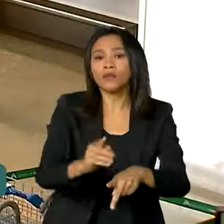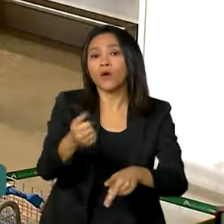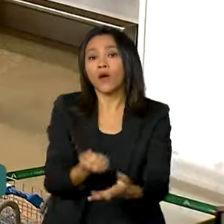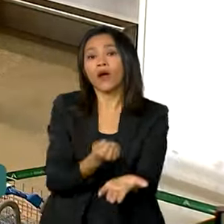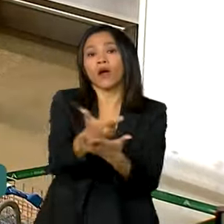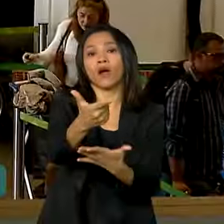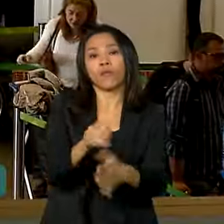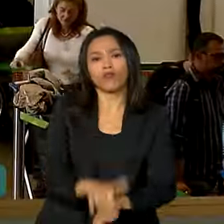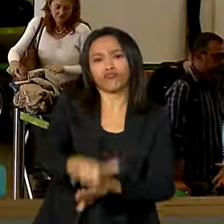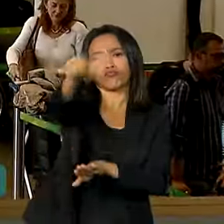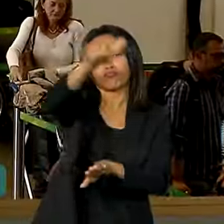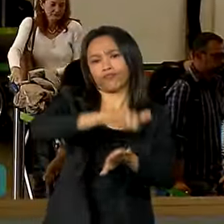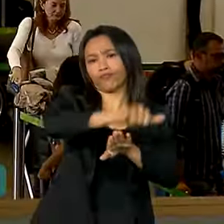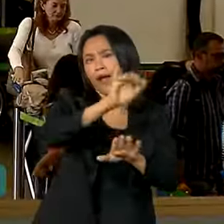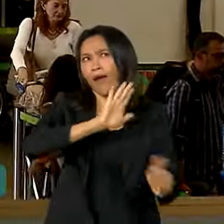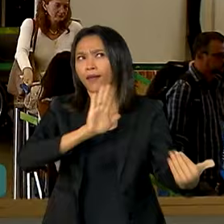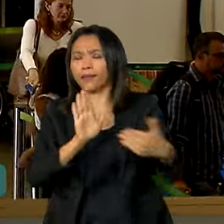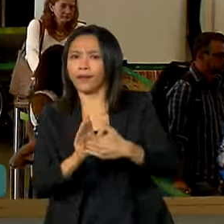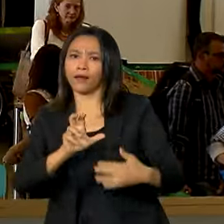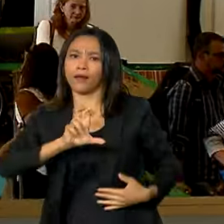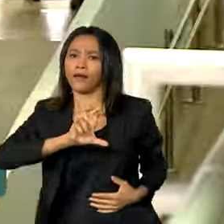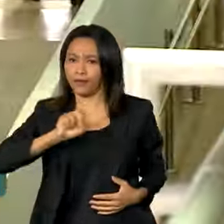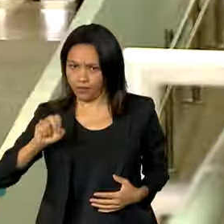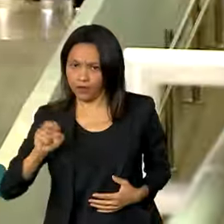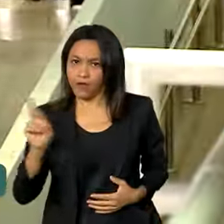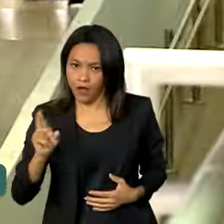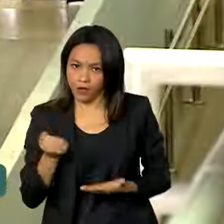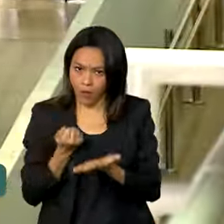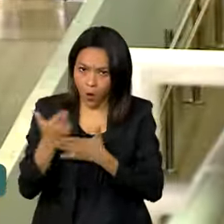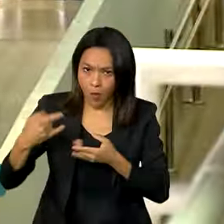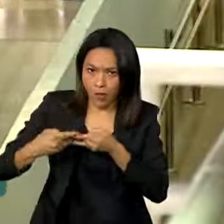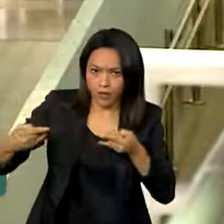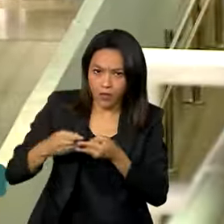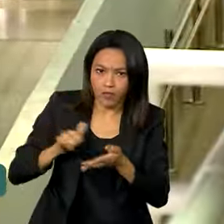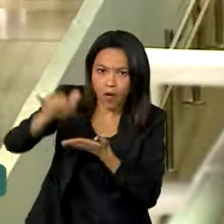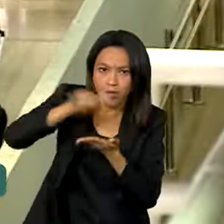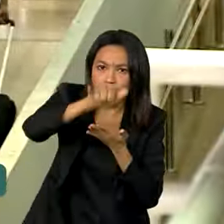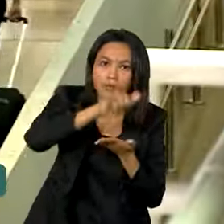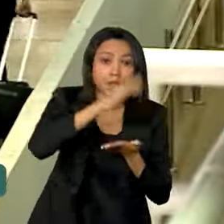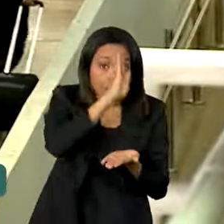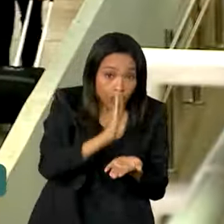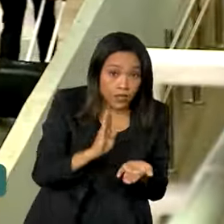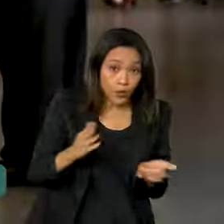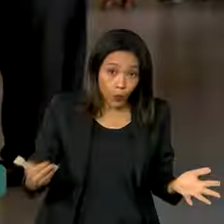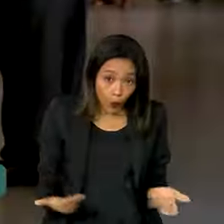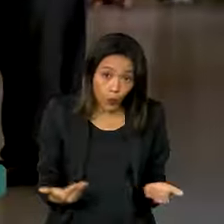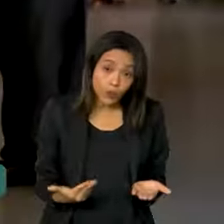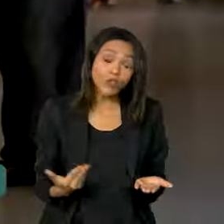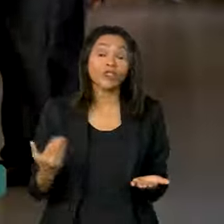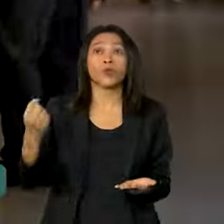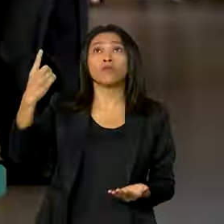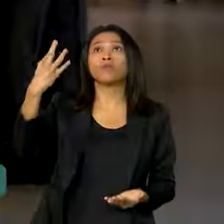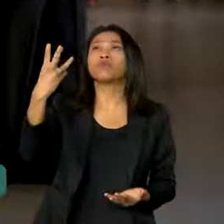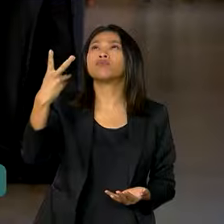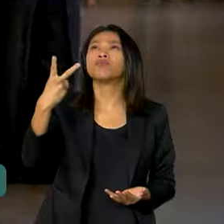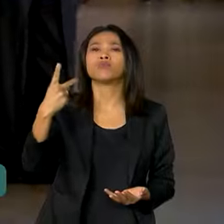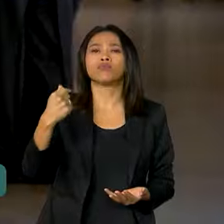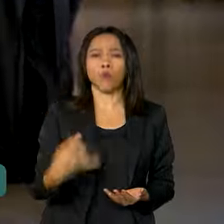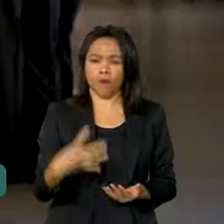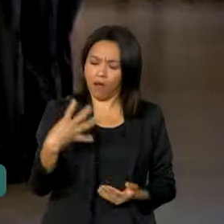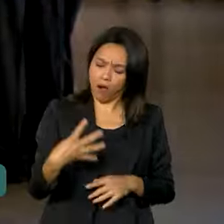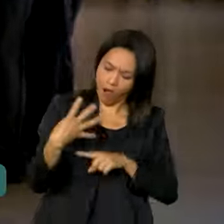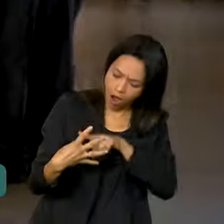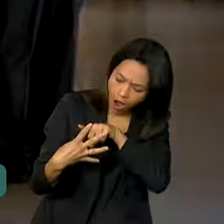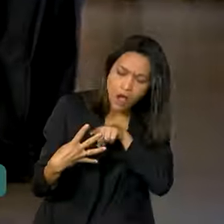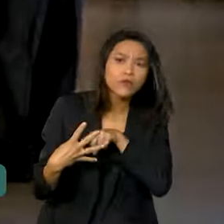passagens aéreas por até 500 reais. O Brasil ocupa atualmente o quarto maior mercado